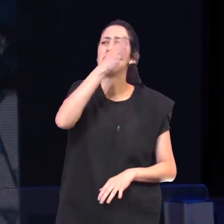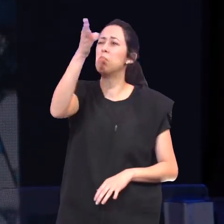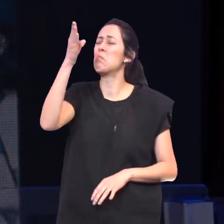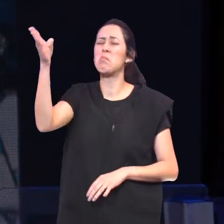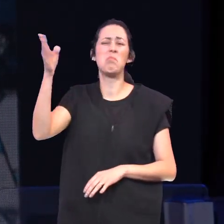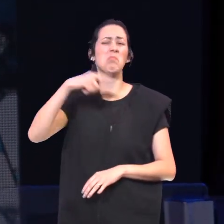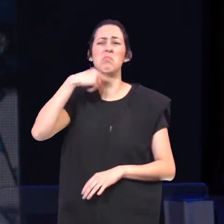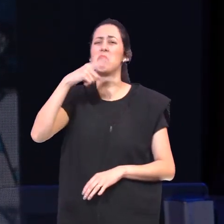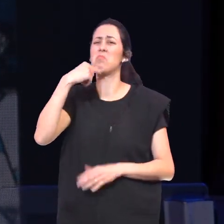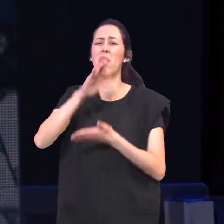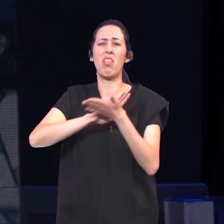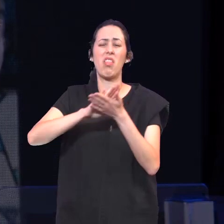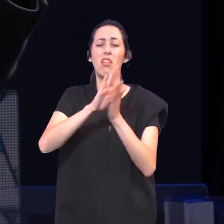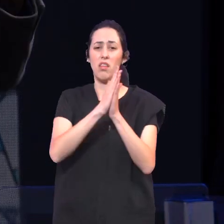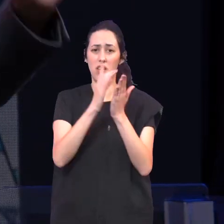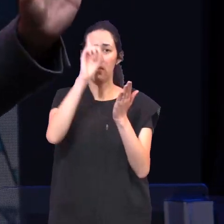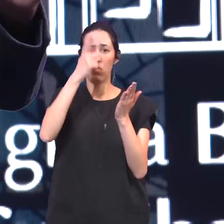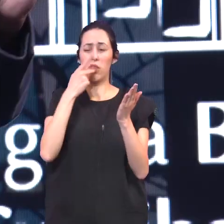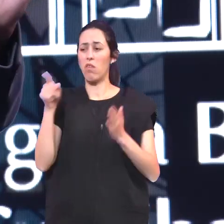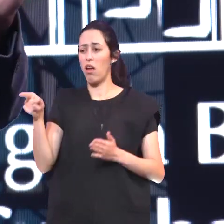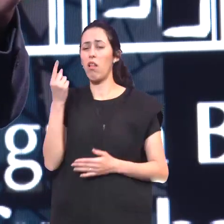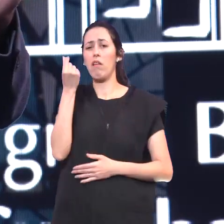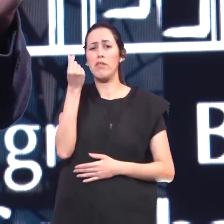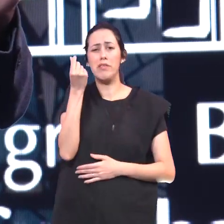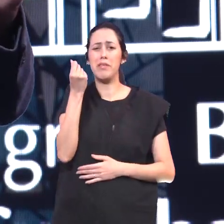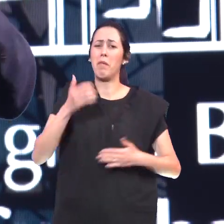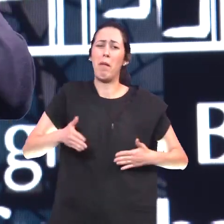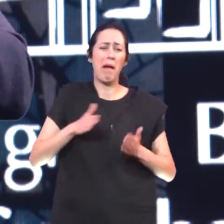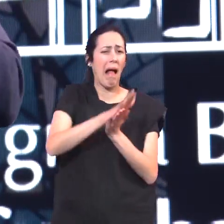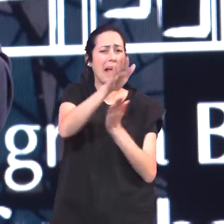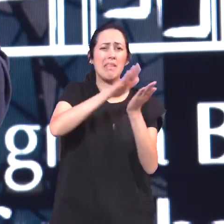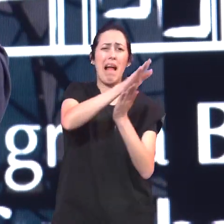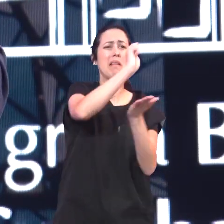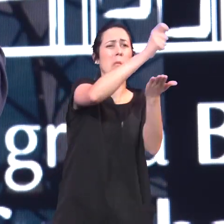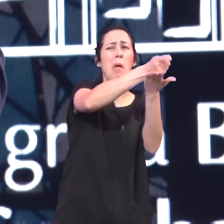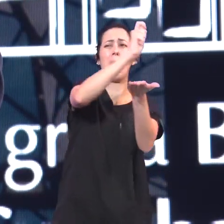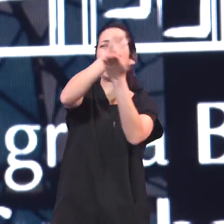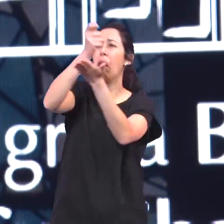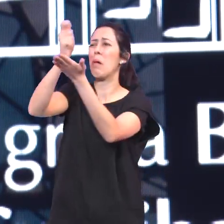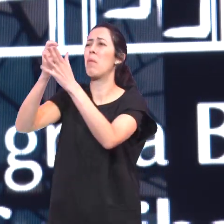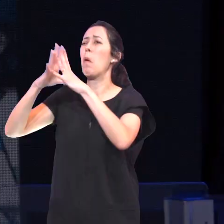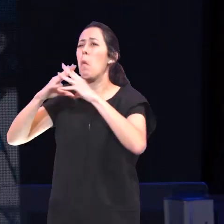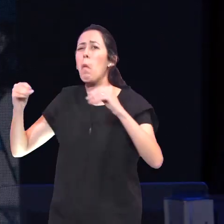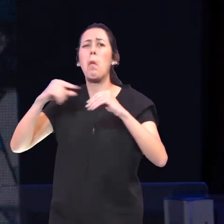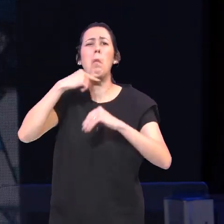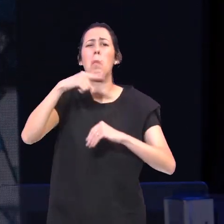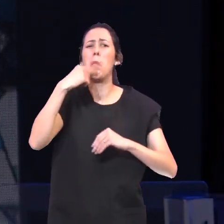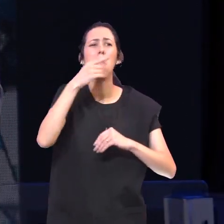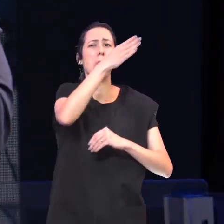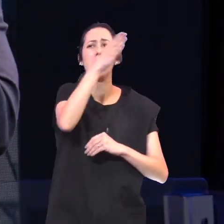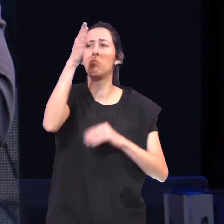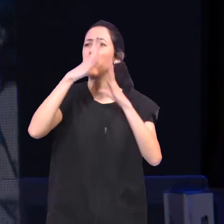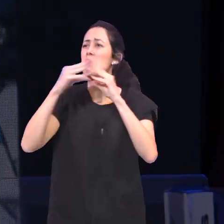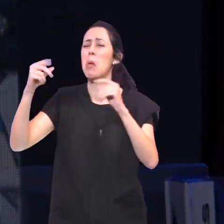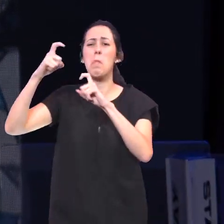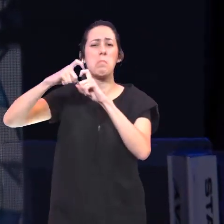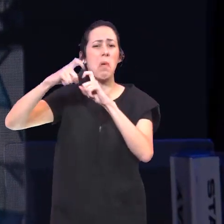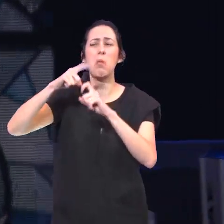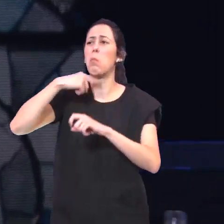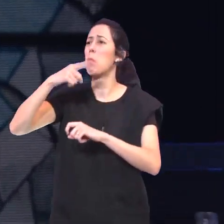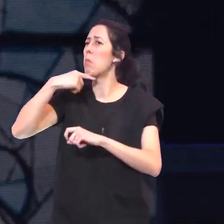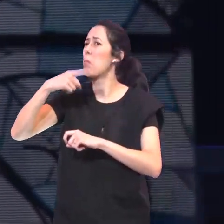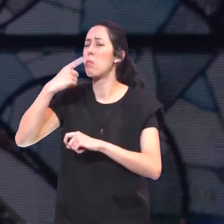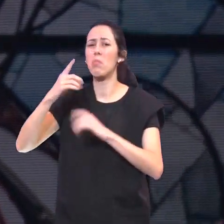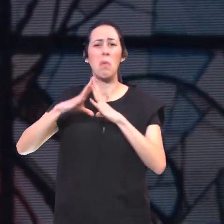A palavra de Deus Diz que ela gastou Tudo que ela tinha E não teve jeito Os médicos Não deram jeito A medicina Não deu jeito